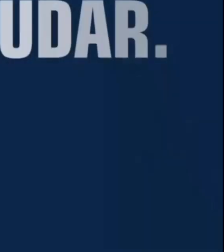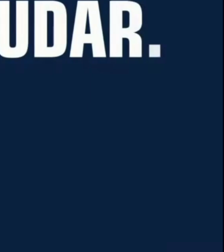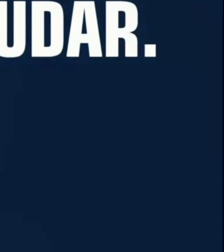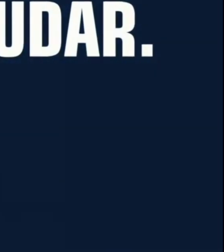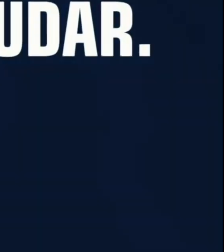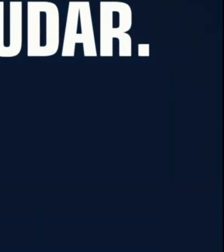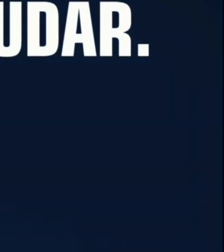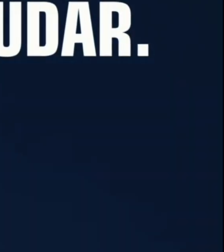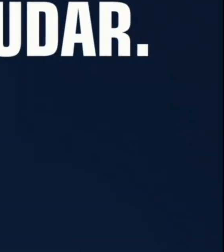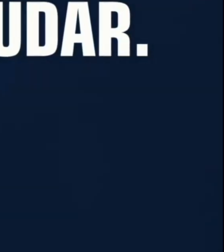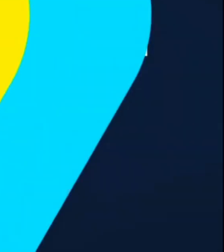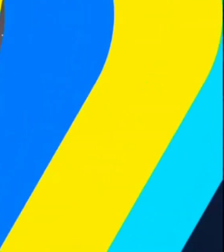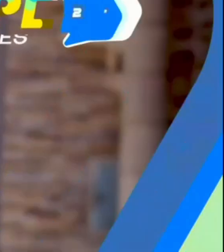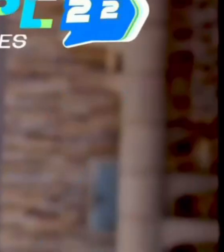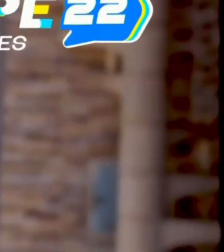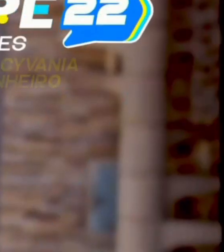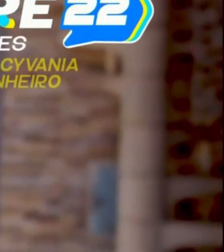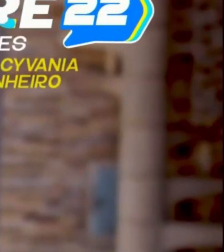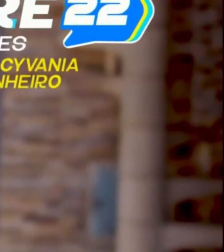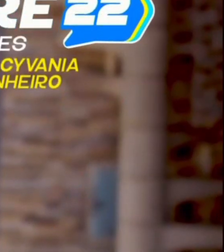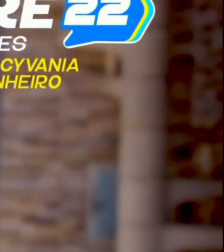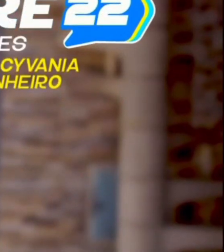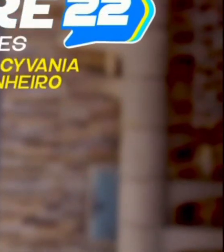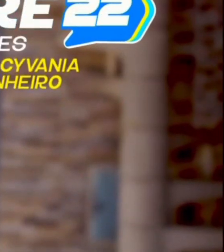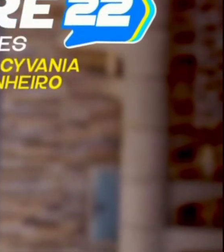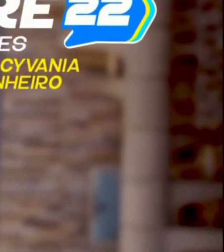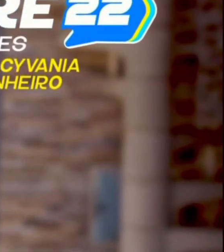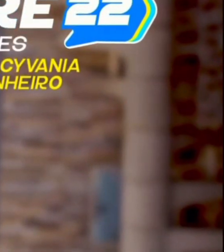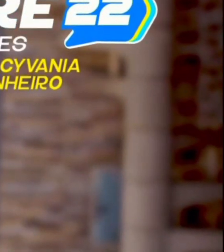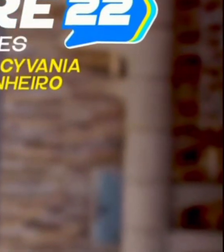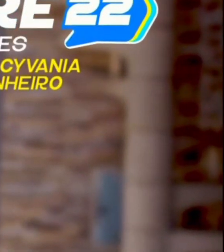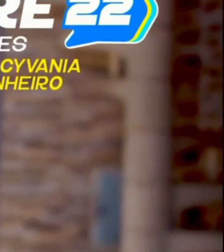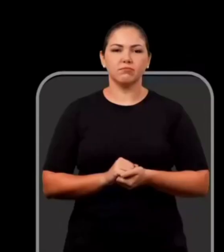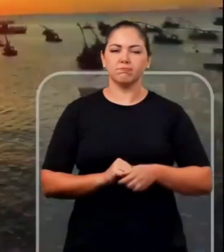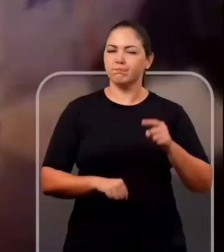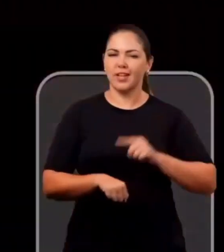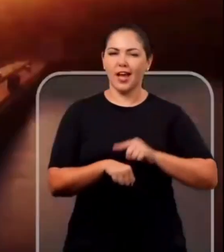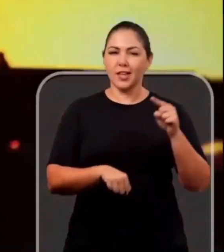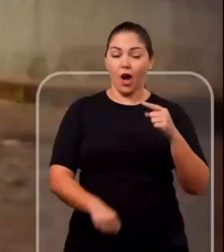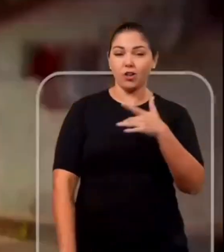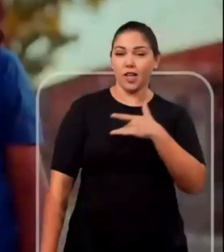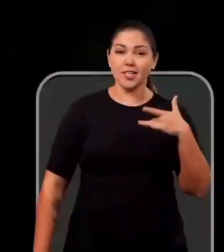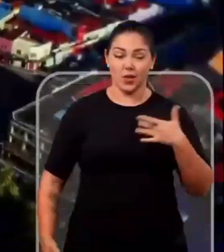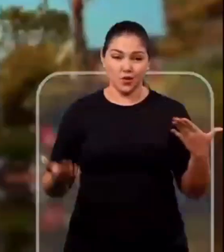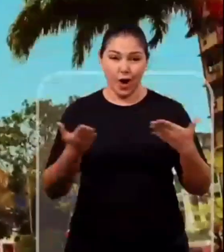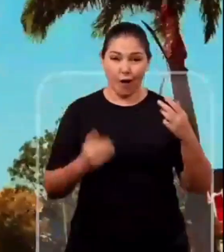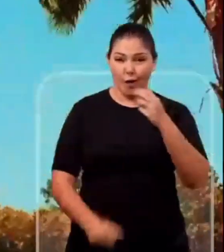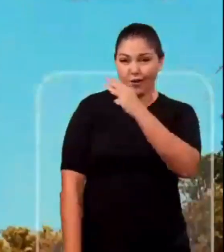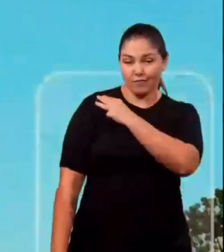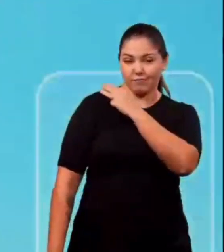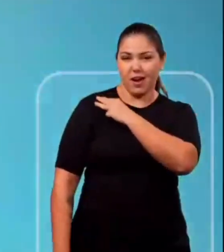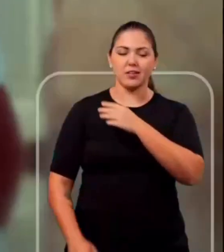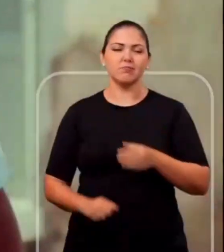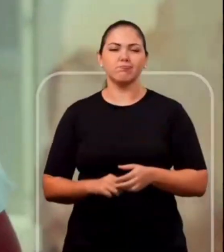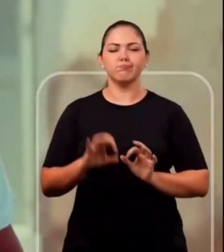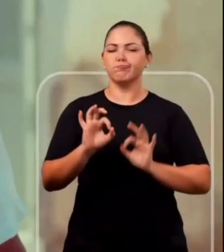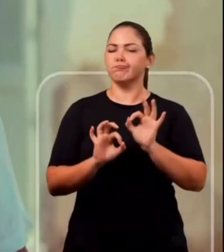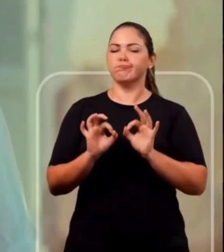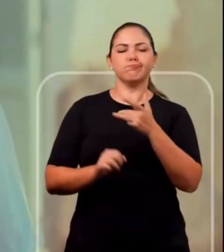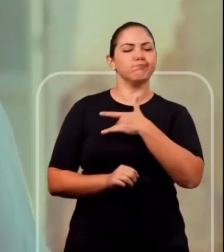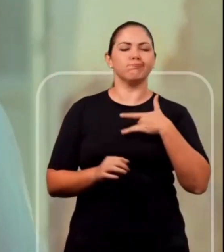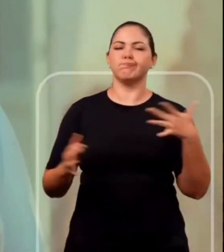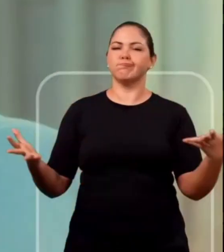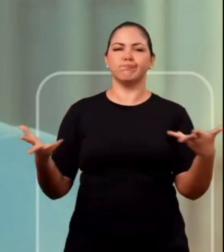Coragem para mudar. André Fernandes, prefeito 22. Chegou a vez da saúde. Chegou a vez de Vag.